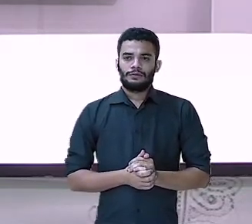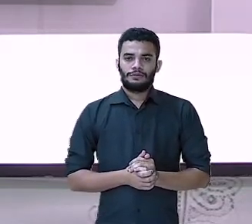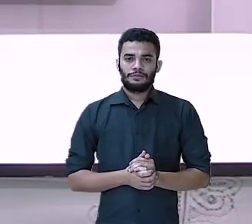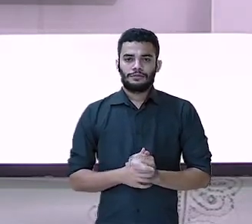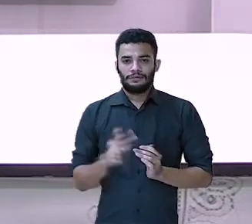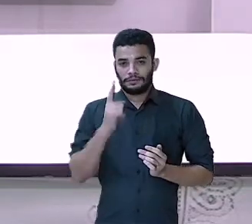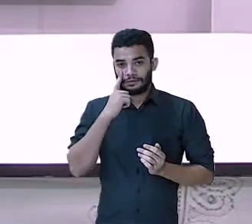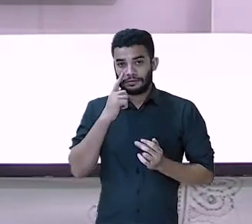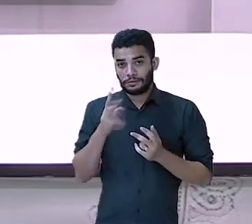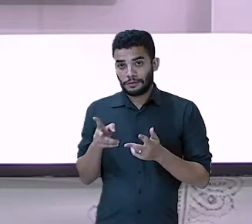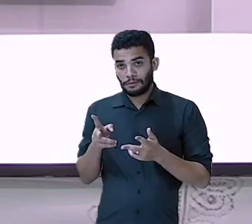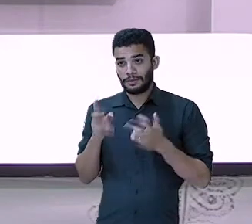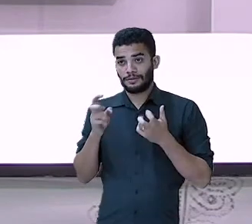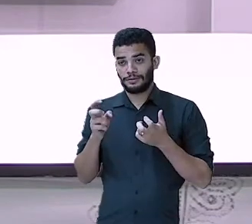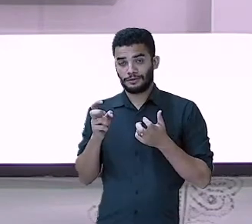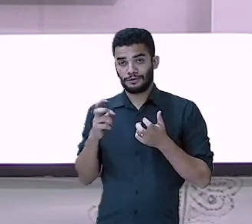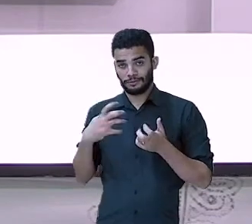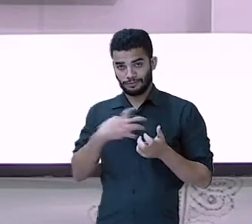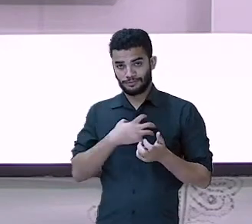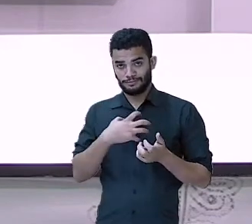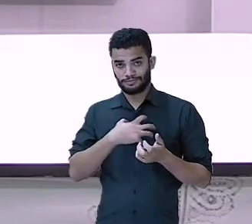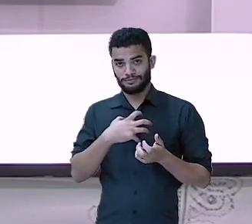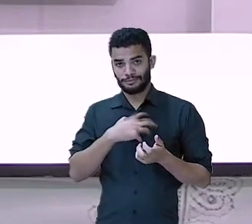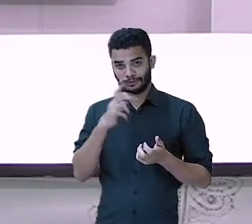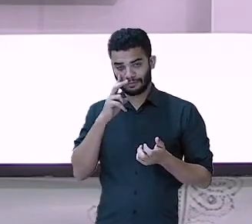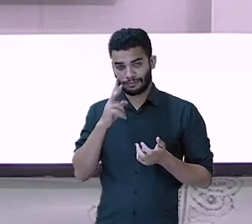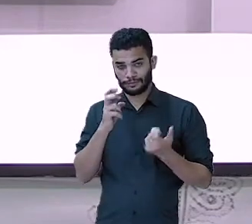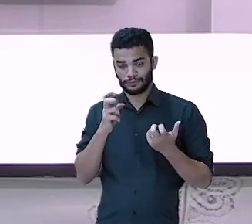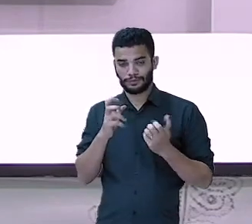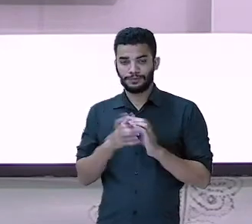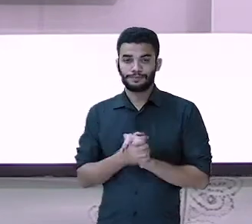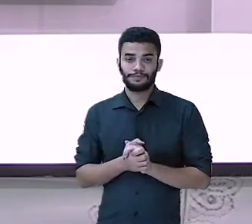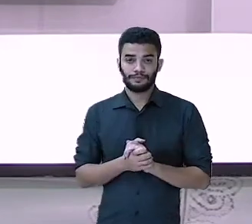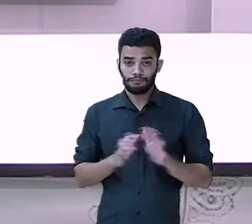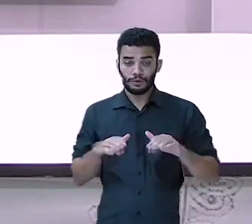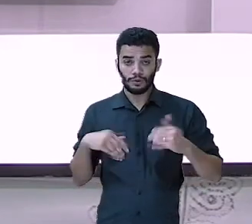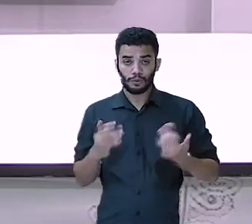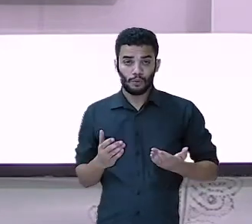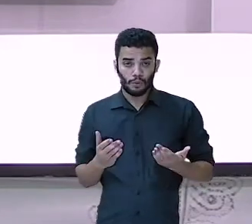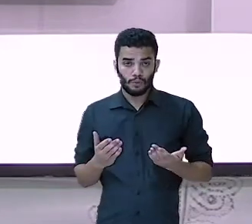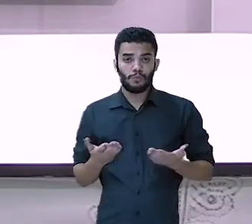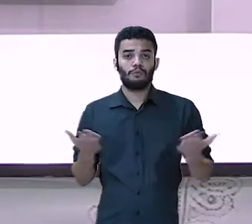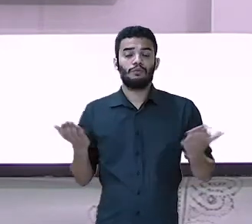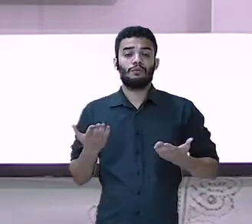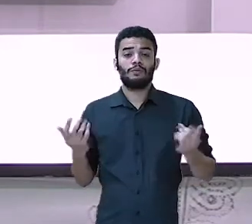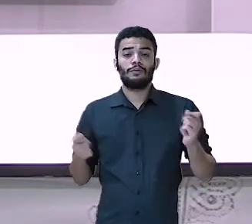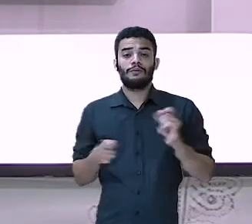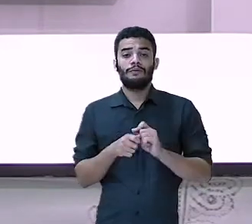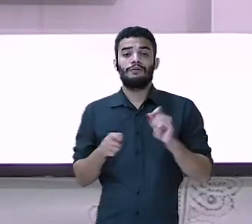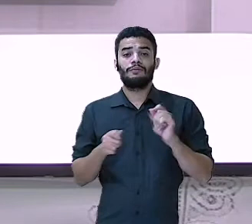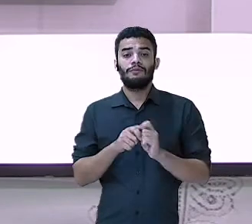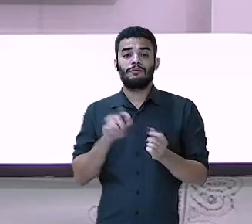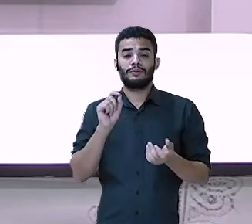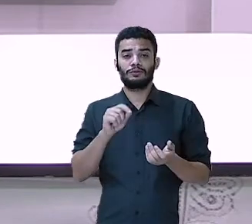Vai ficar dessa maneira. Agora, eu vou dividir